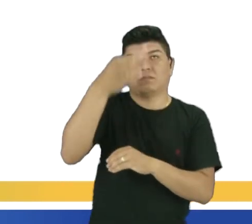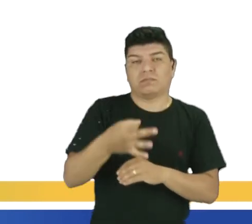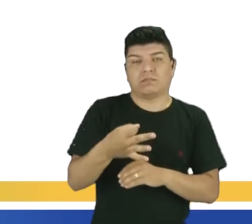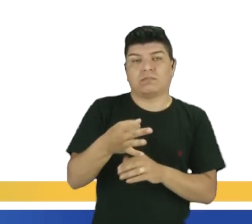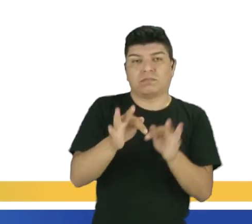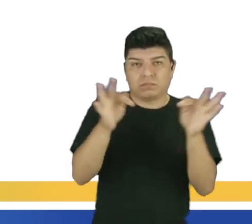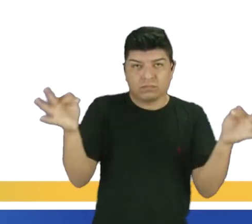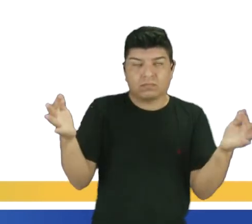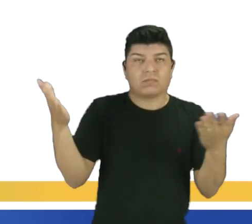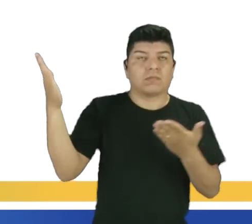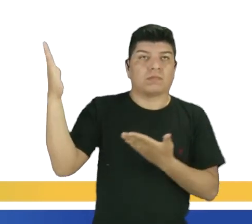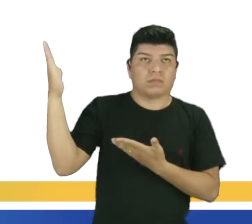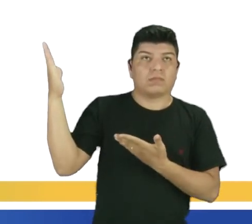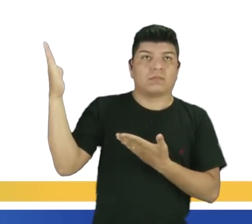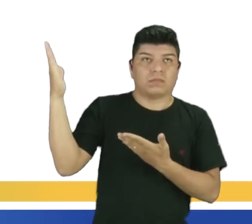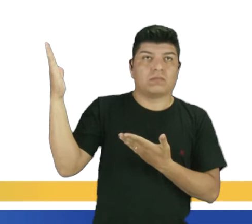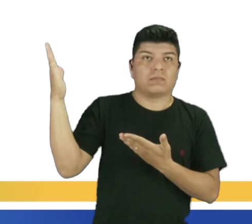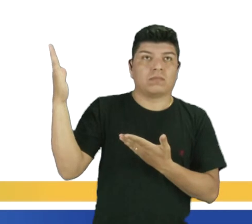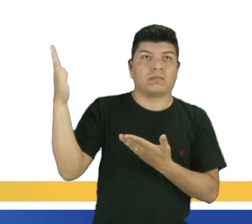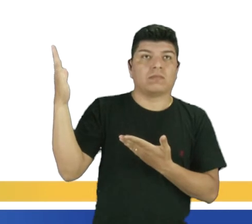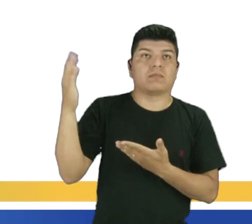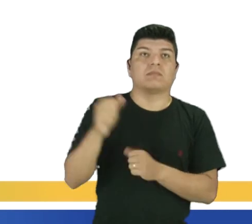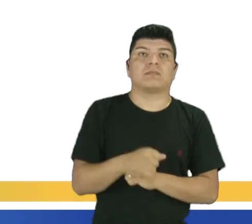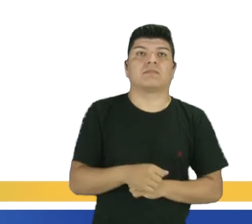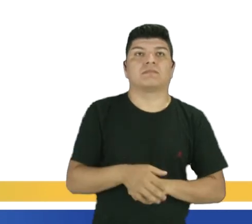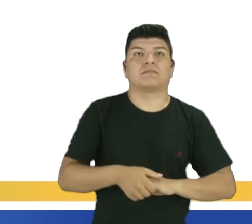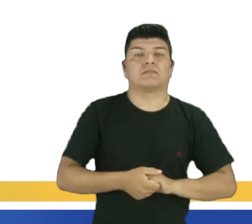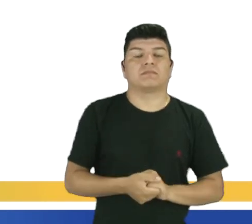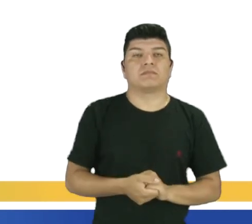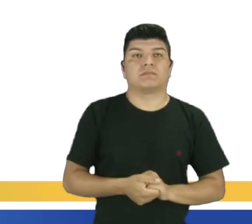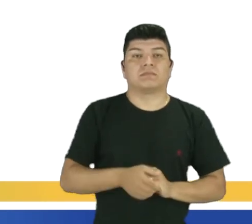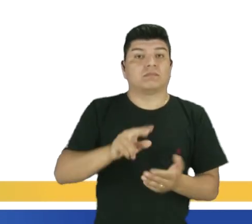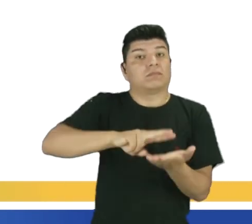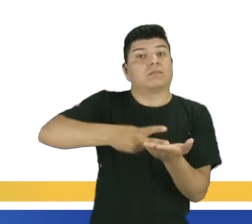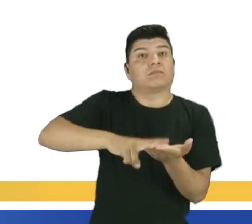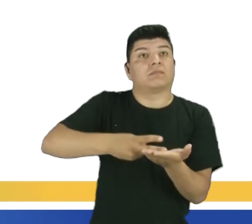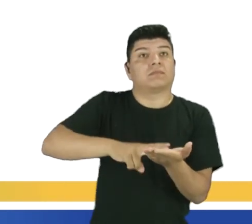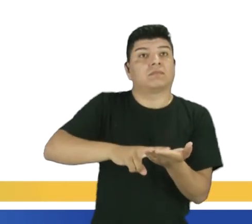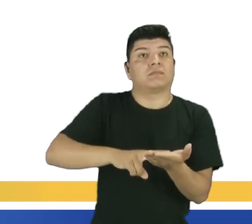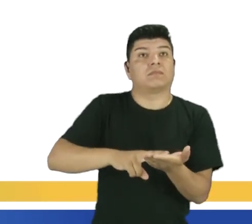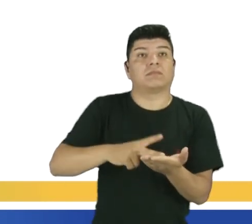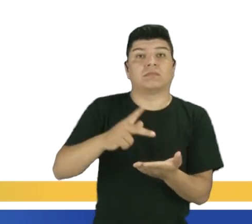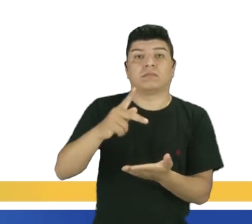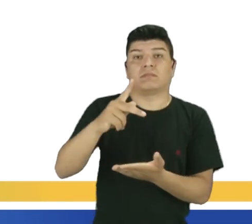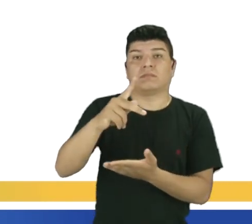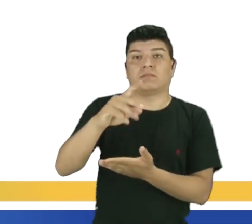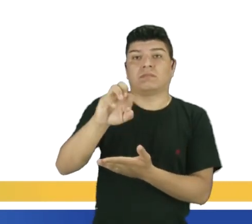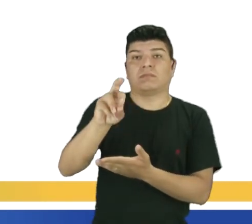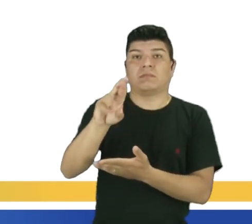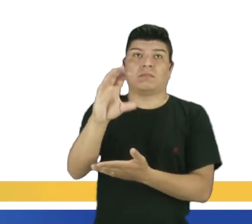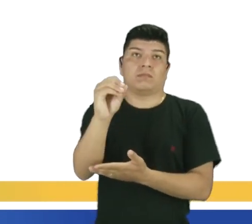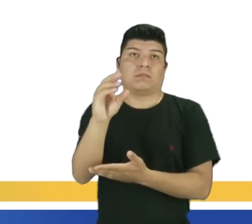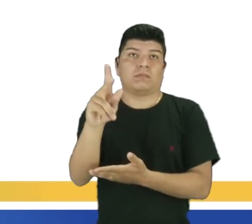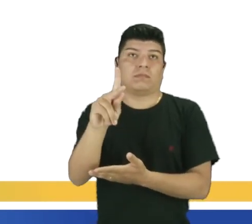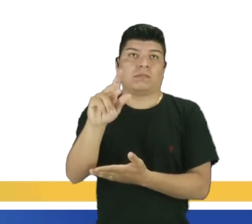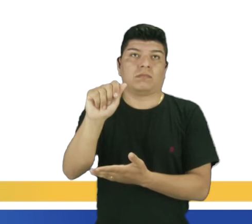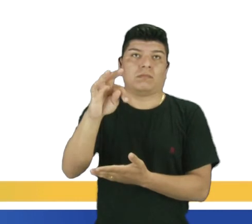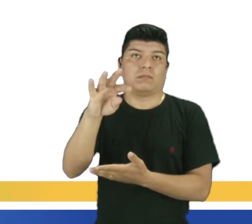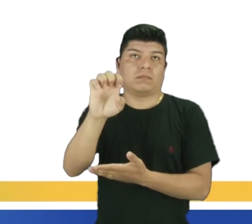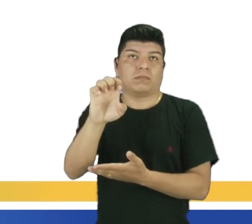Aí eu tenho, Peter, Kate, applied for the job. A tradução da frase é, Pedro e Kate se